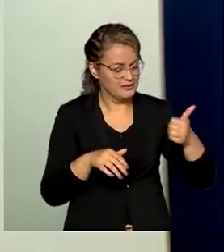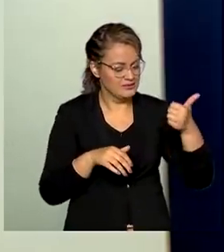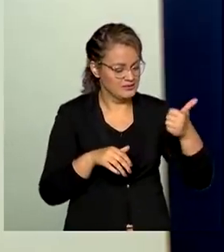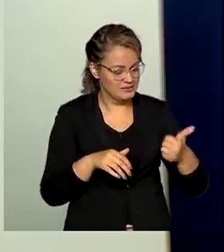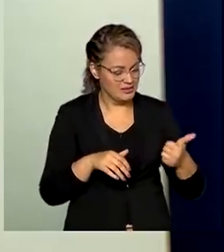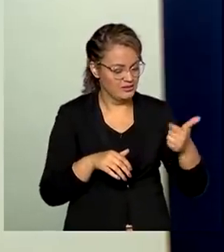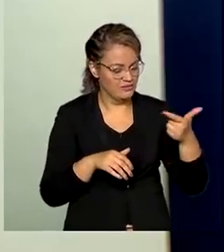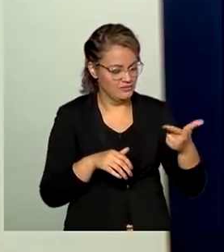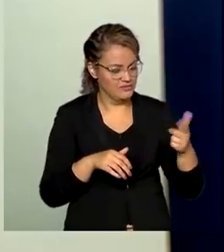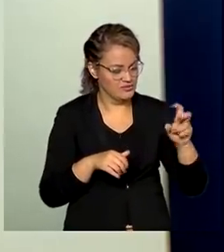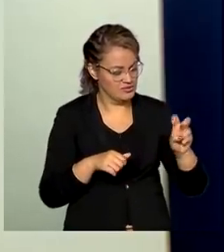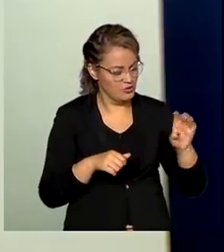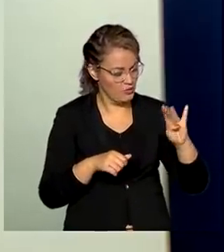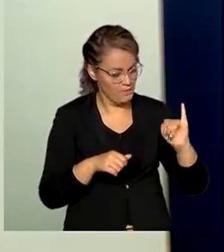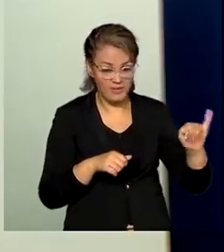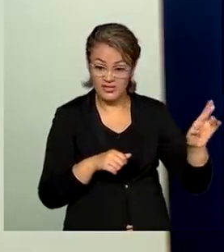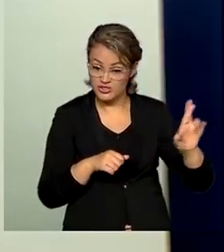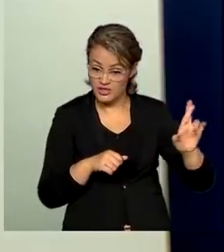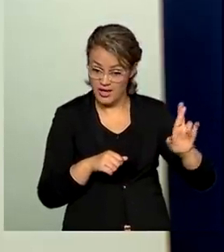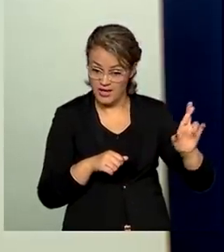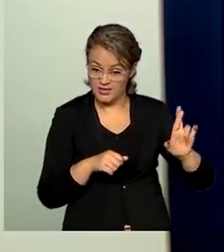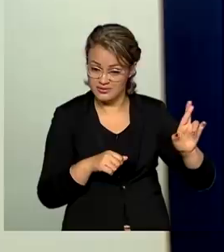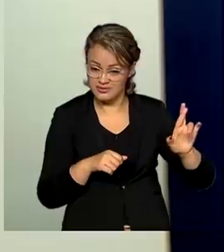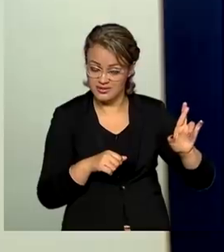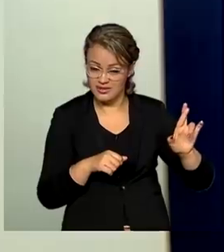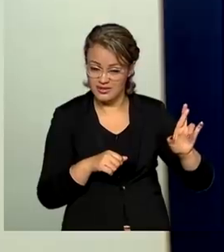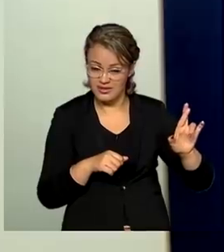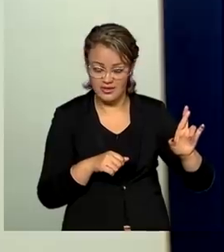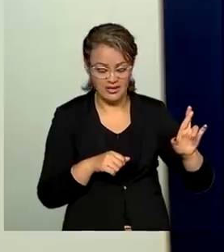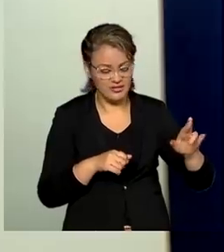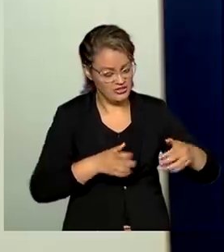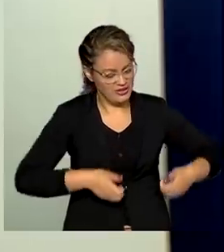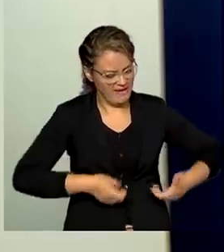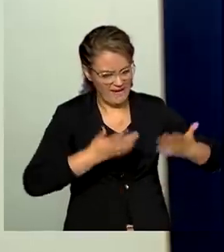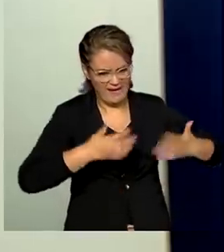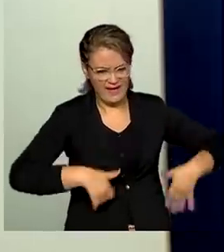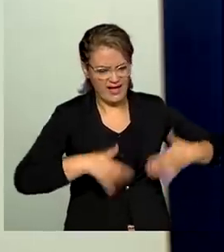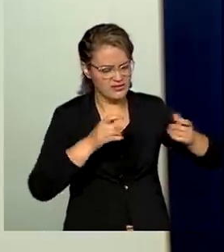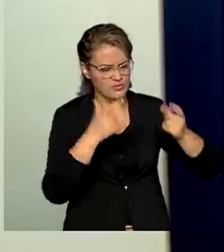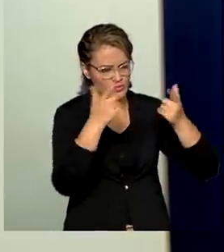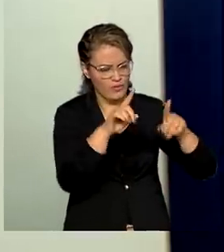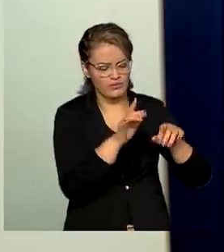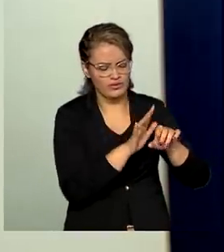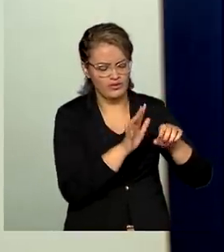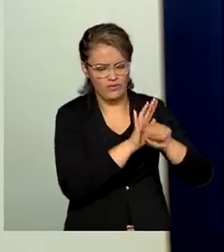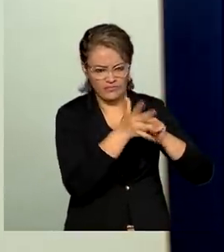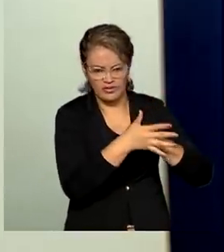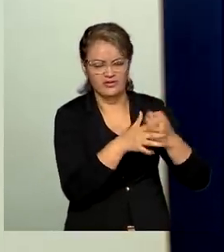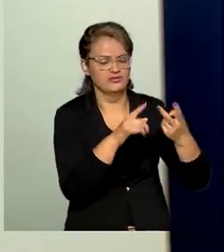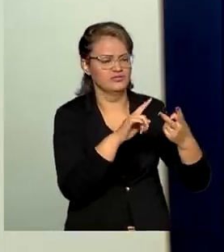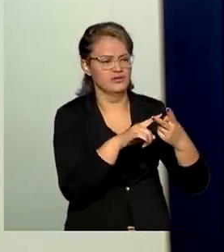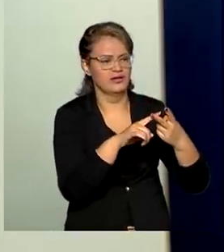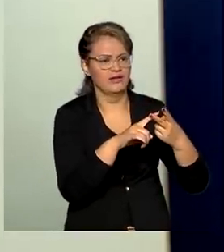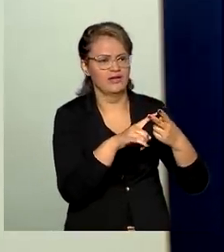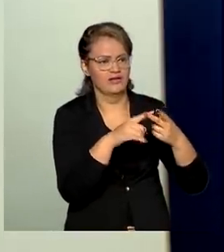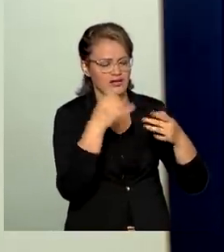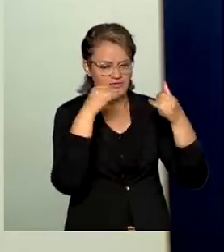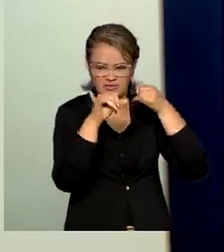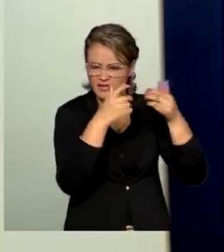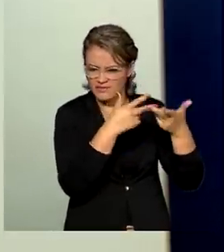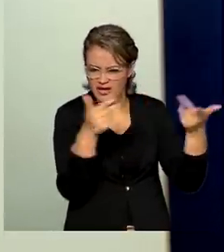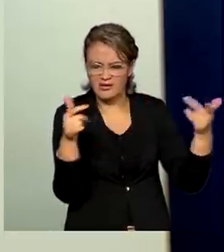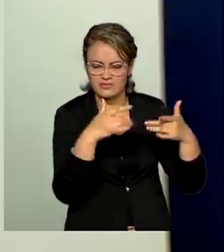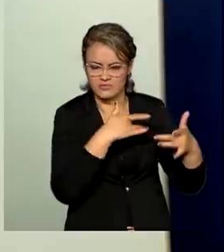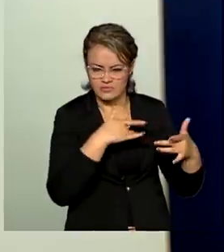125 bilhões, estimados, de gastos relacionados ao combate ao Covid, o combate à pandemia e